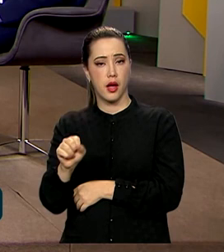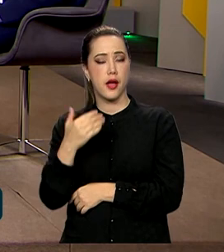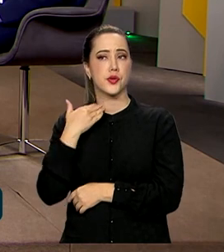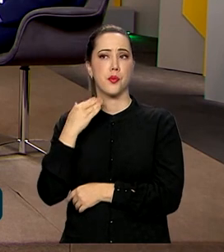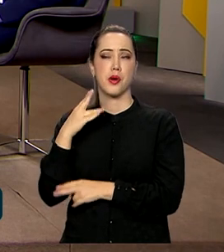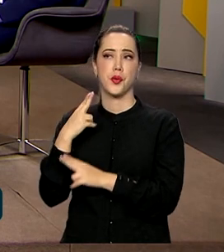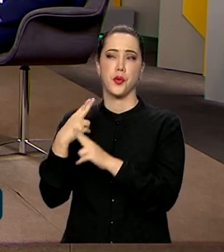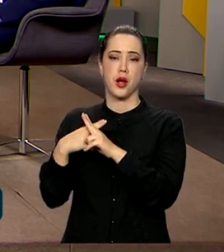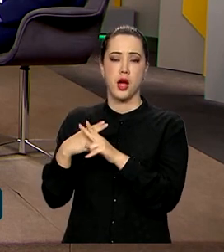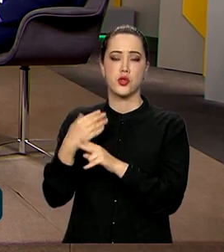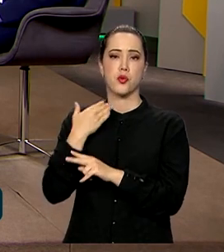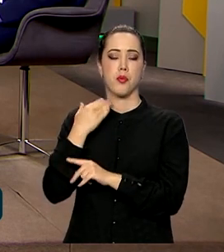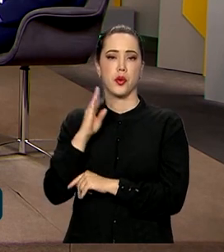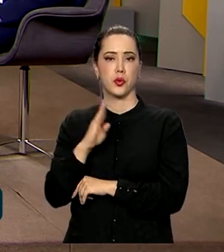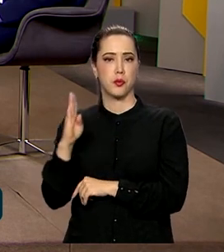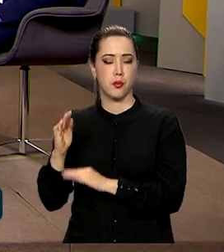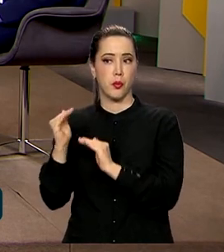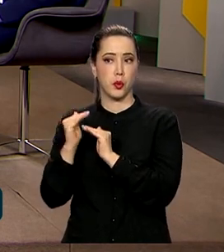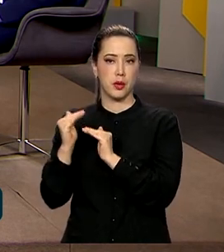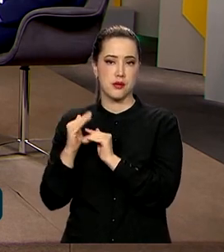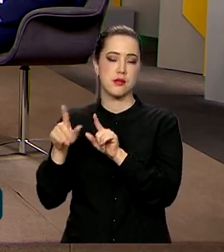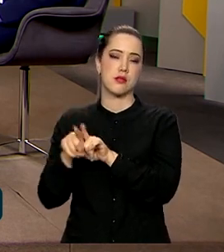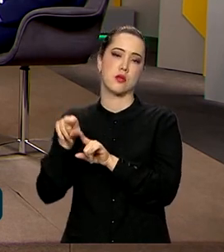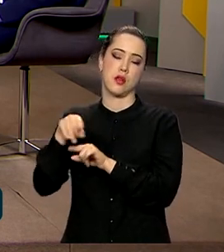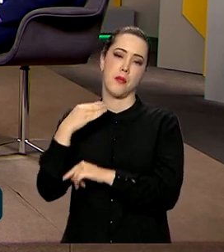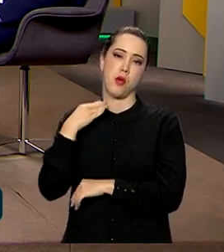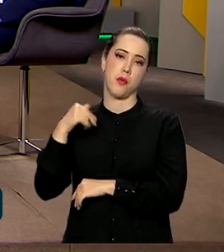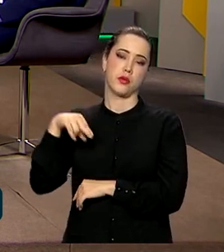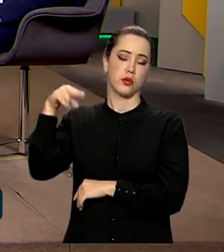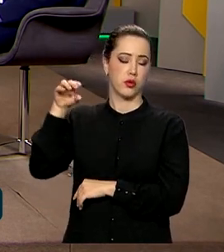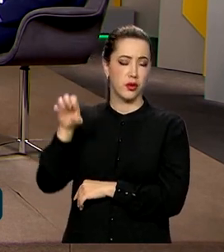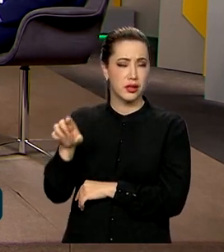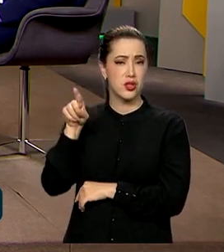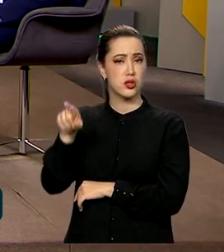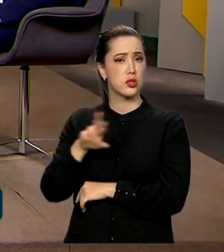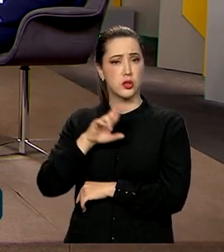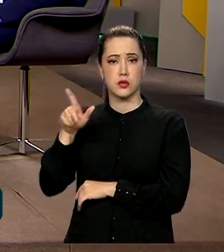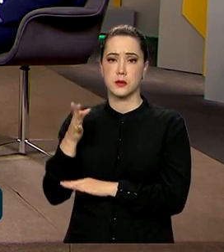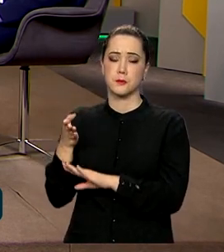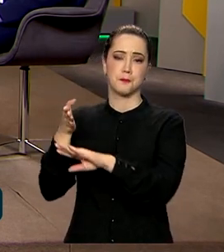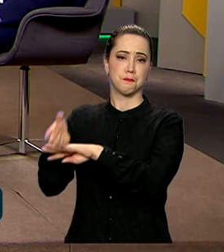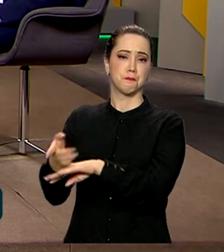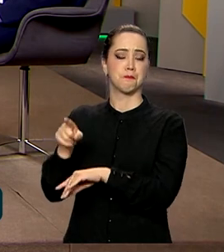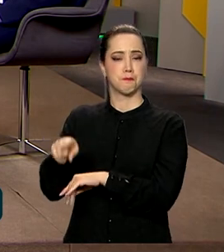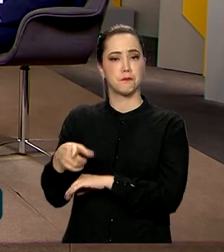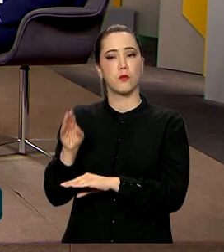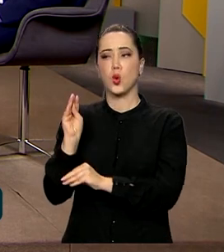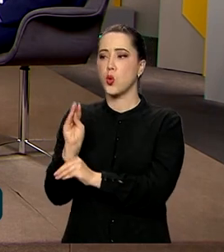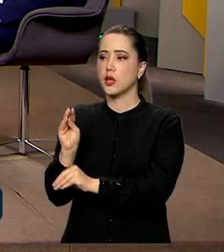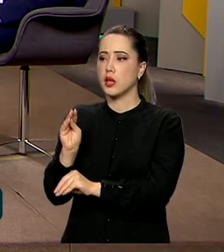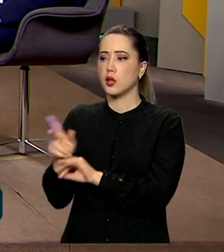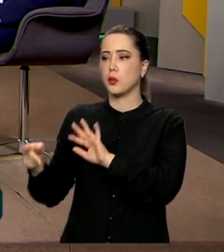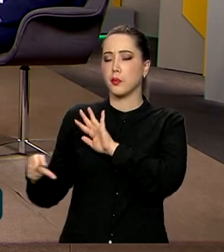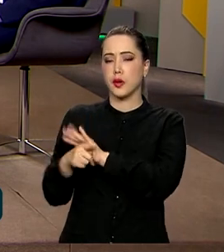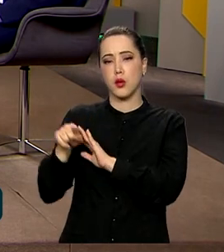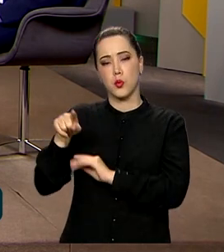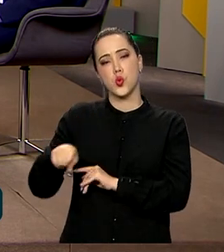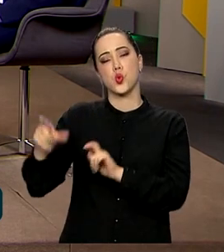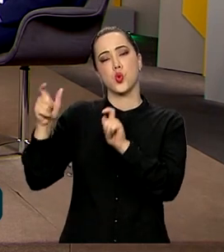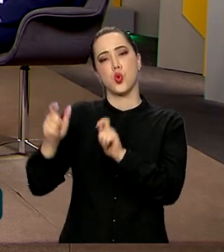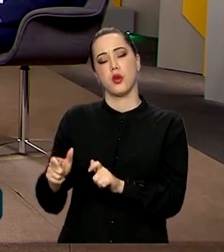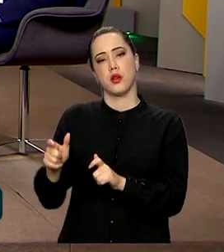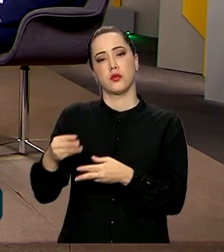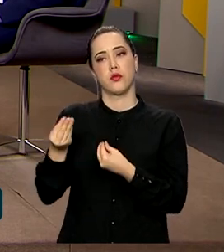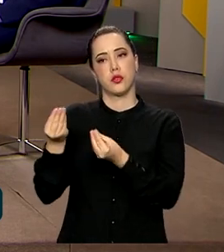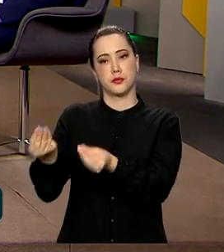Econômica e o Banco do Nordeste. Então, é um diferencial, é o atendimento na ponta sendo oferecido. E